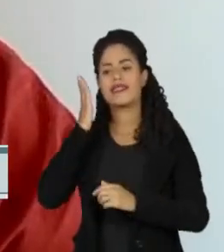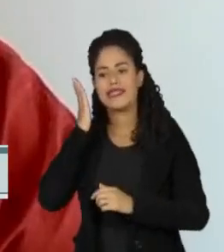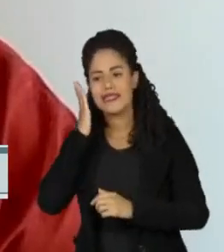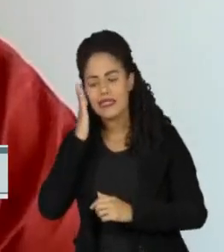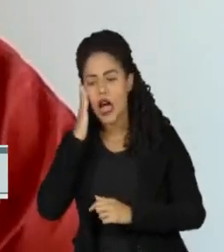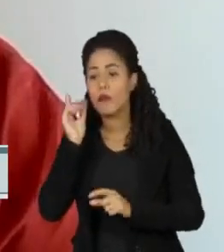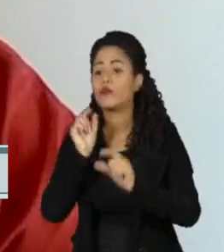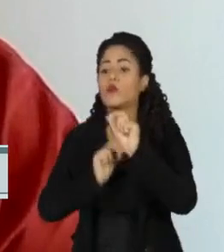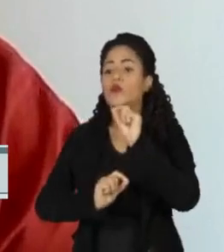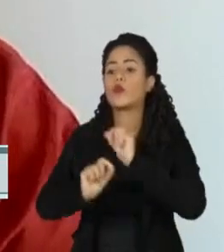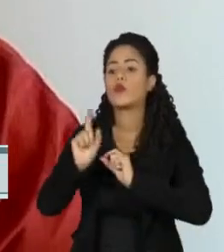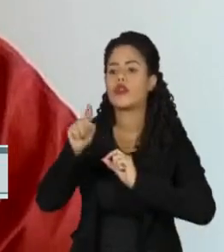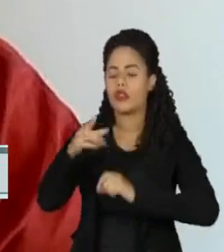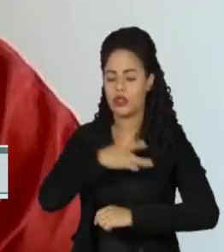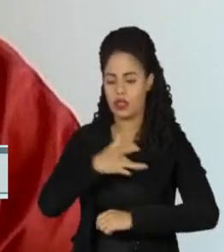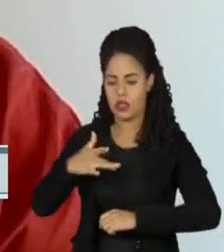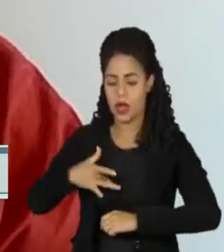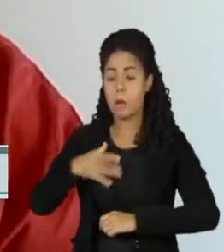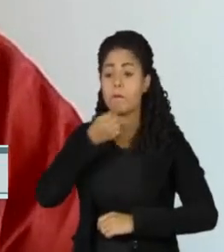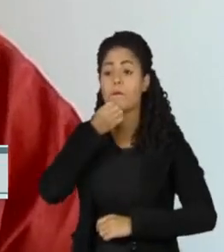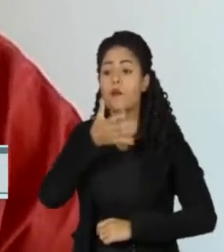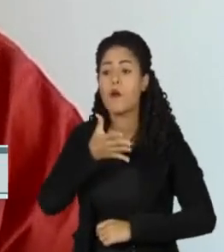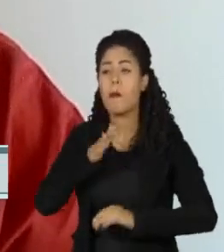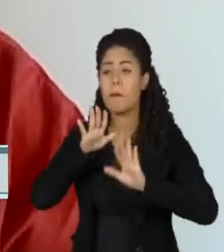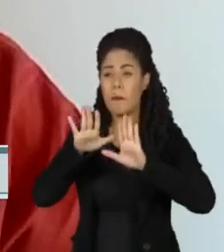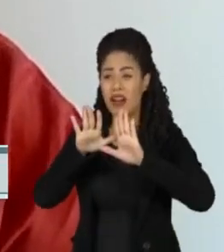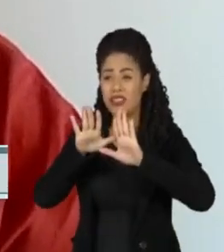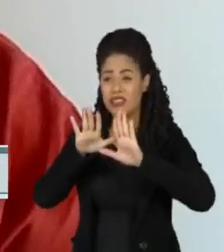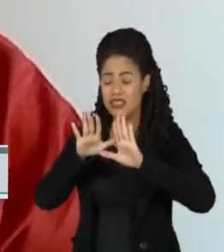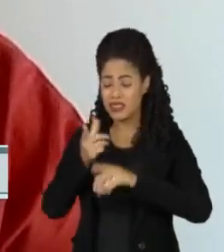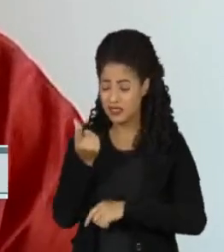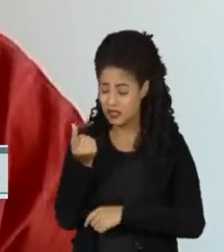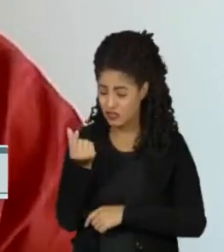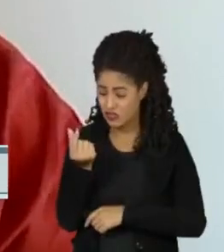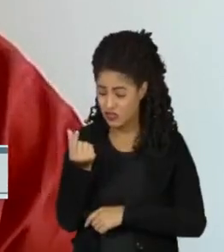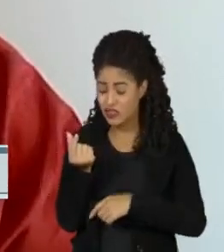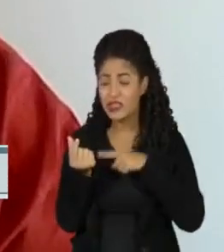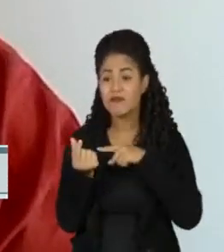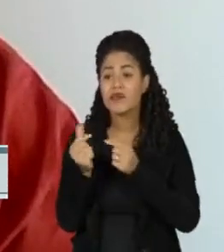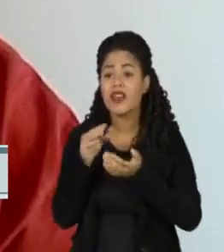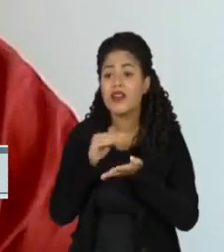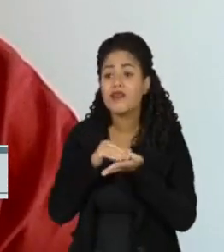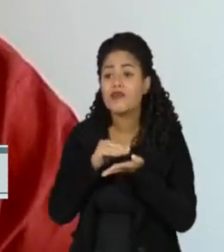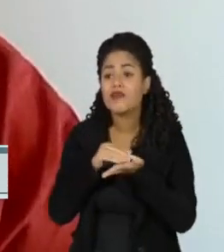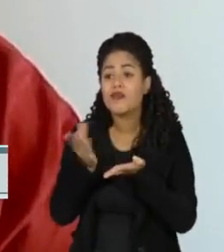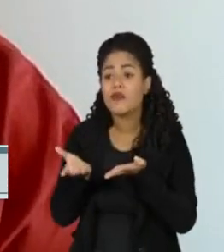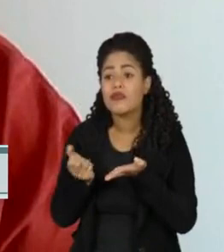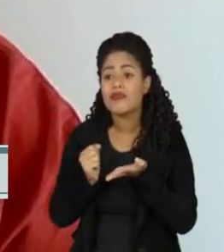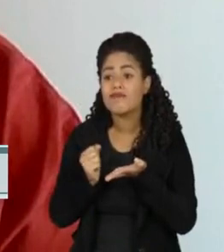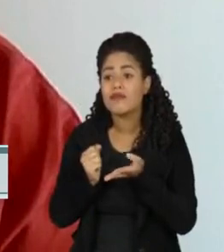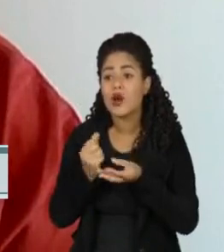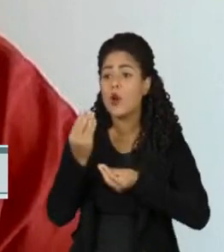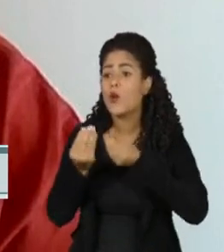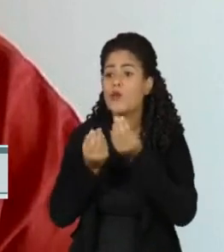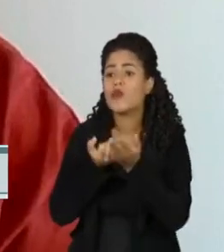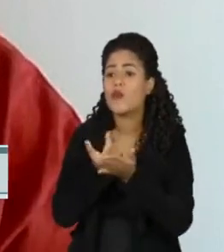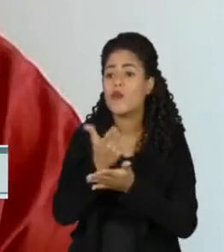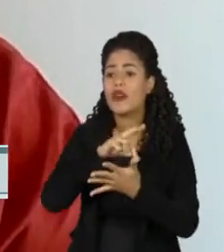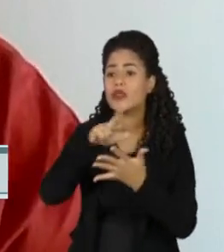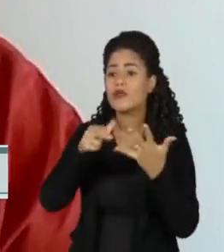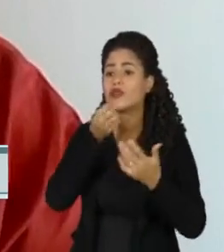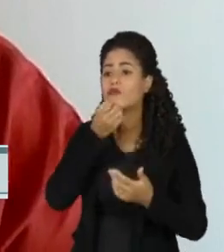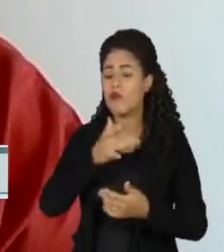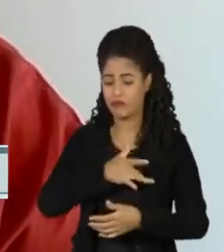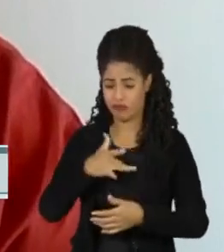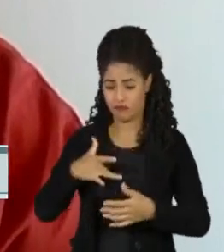saber o que é, mas ela não ter dinheiro para comprar. Então isso é difícil. É um problema estrutural que tem um